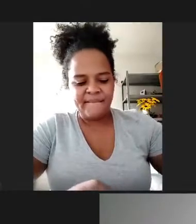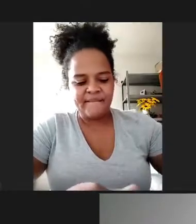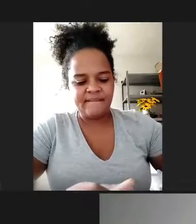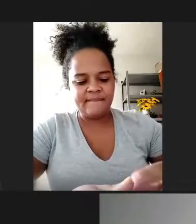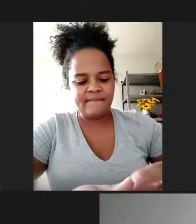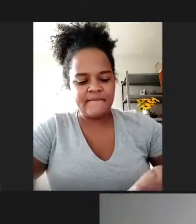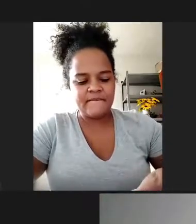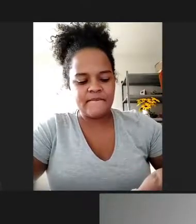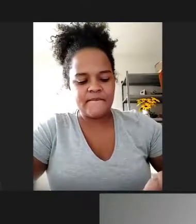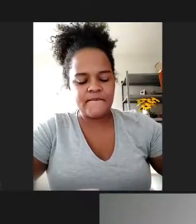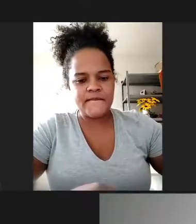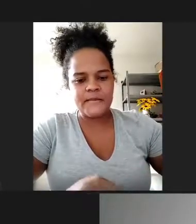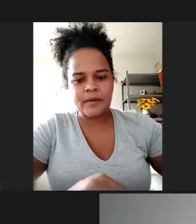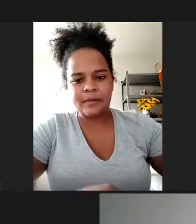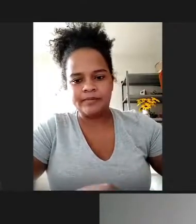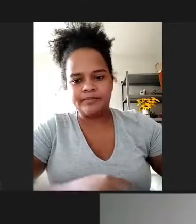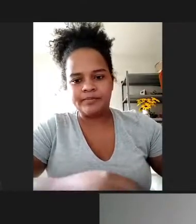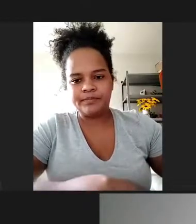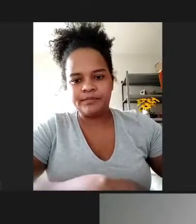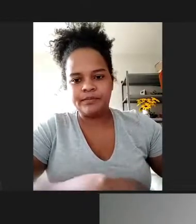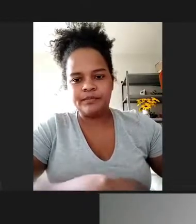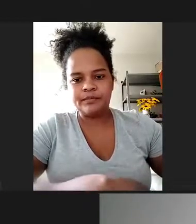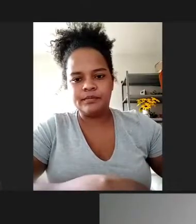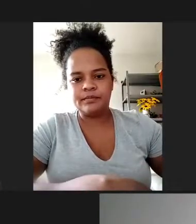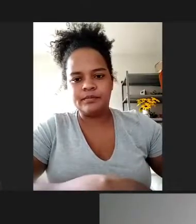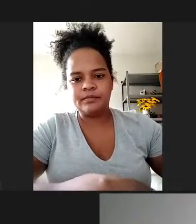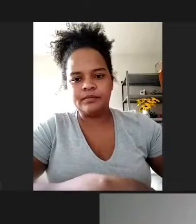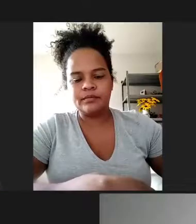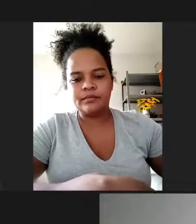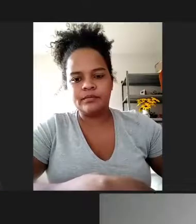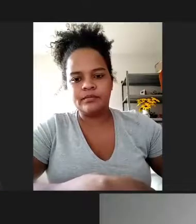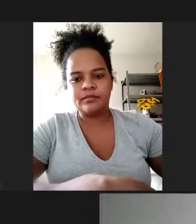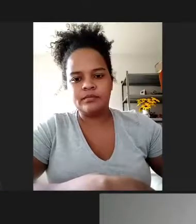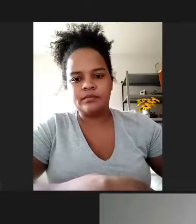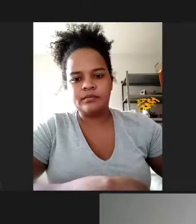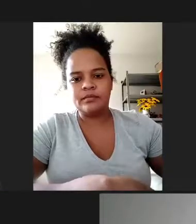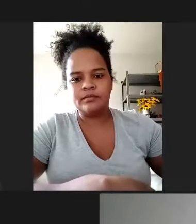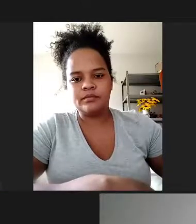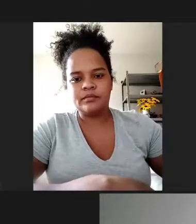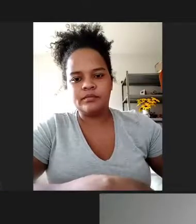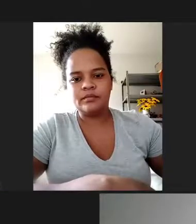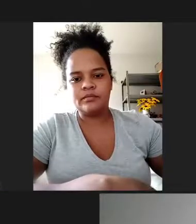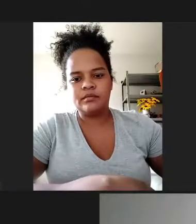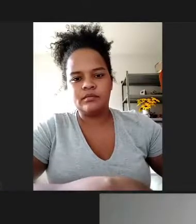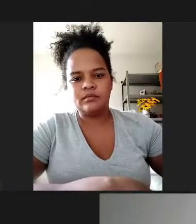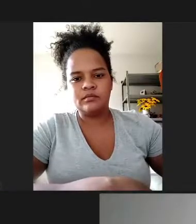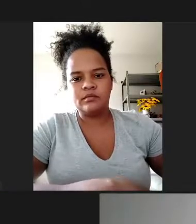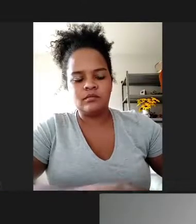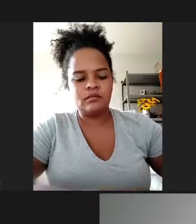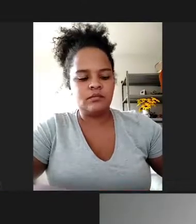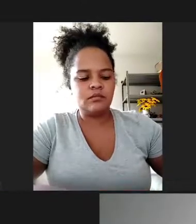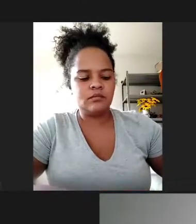orçamento programa do município por excesso de arrecadação tendo em vista o valor recebido do Governo Federal conforme portaria